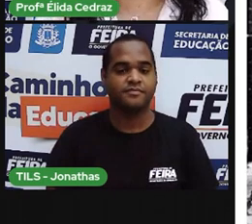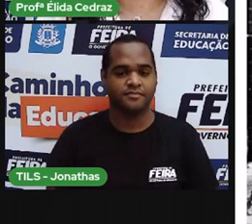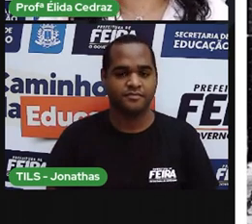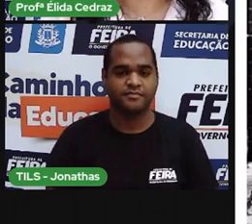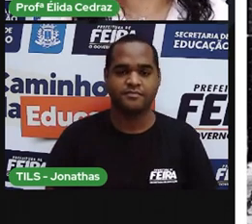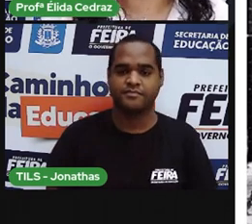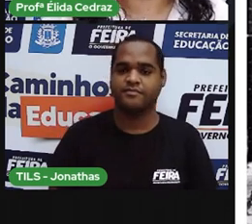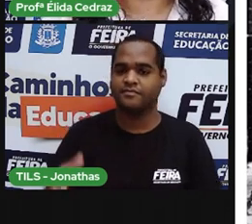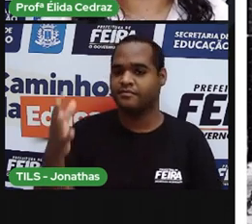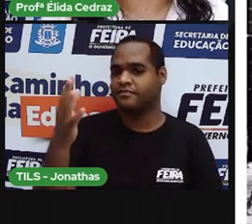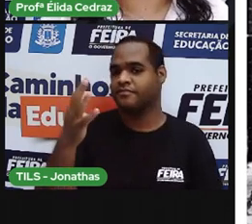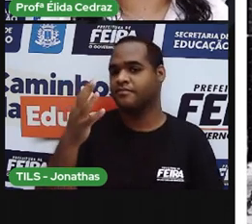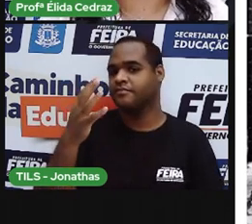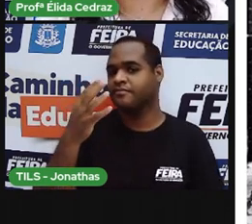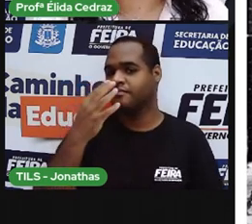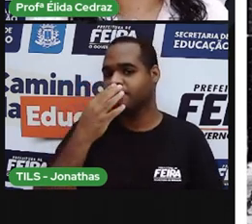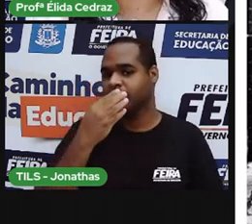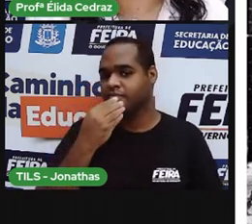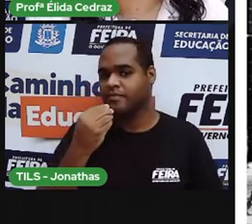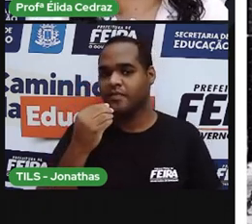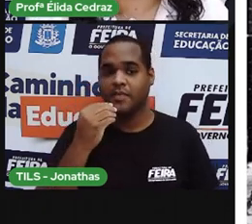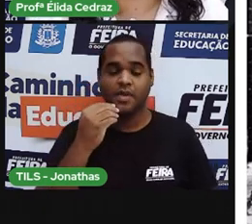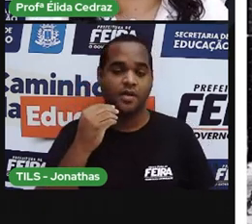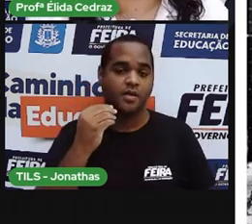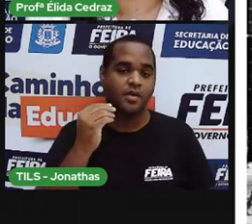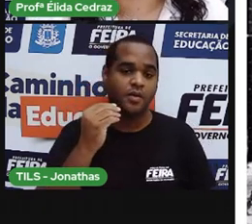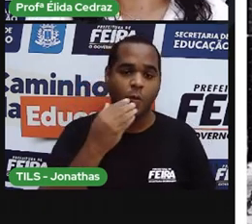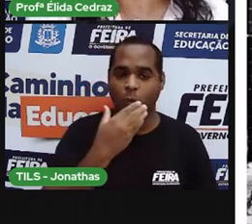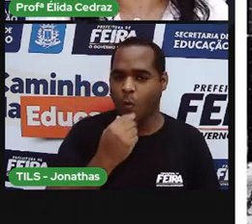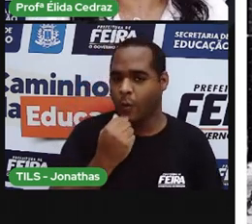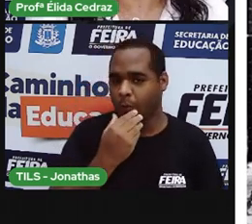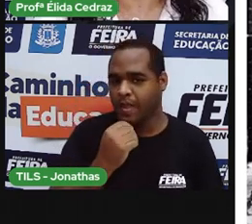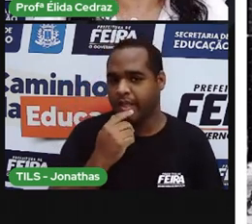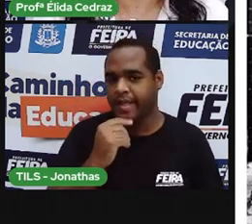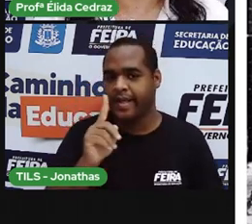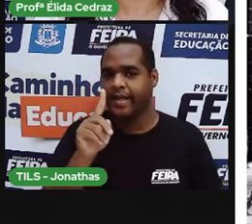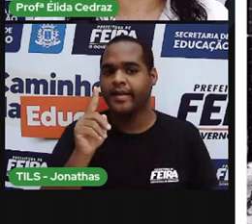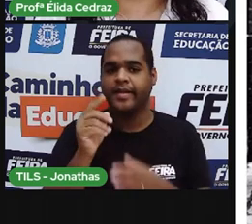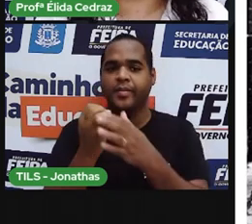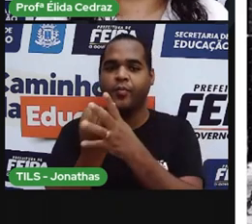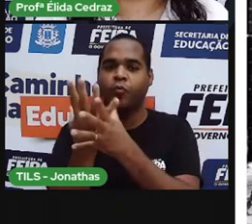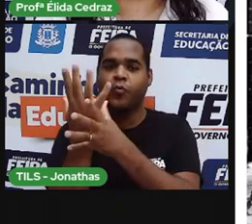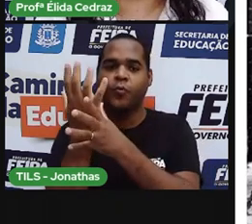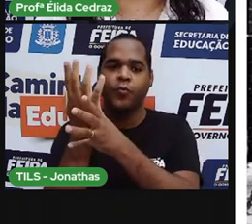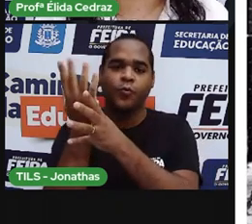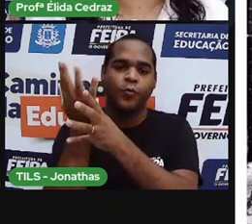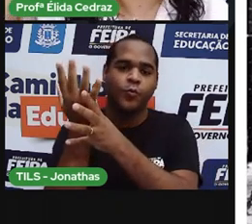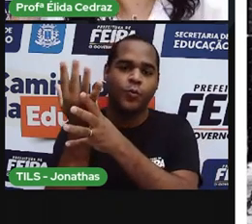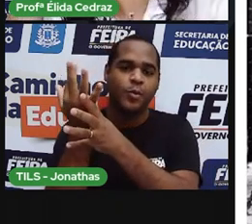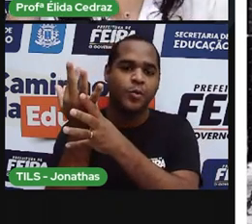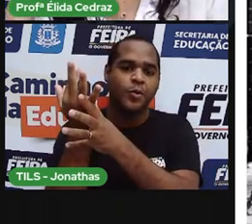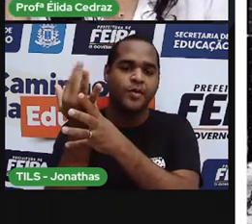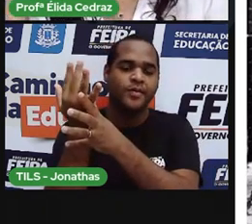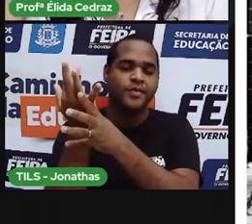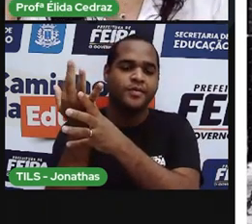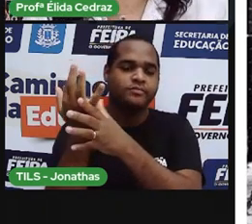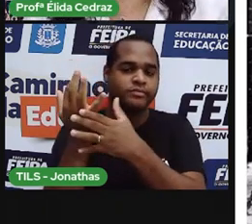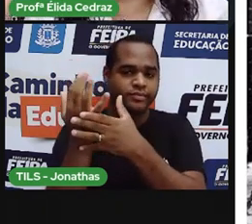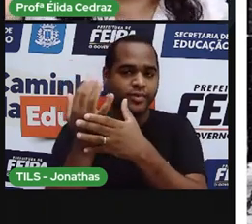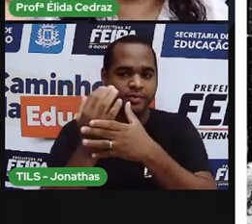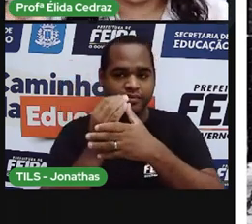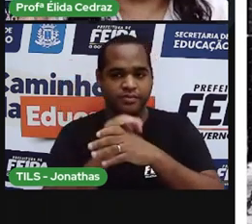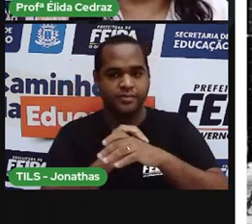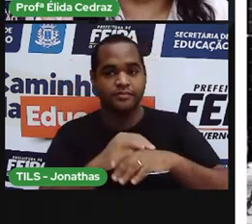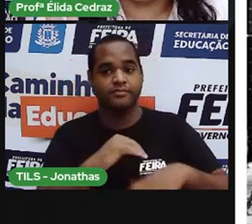Acendedor de lampião. Esse é a pró já sabia, certo? Quando não existia a luz elétrica,